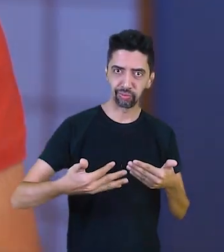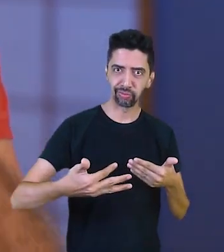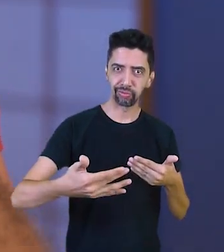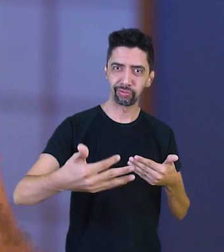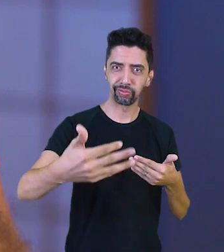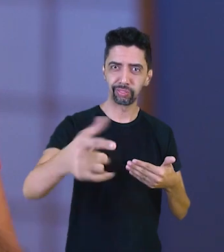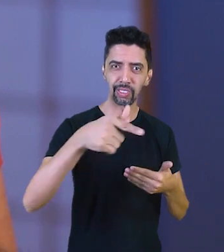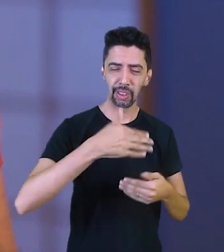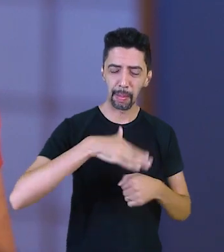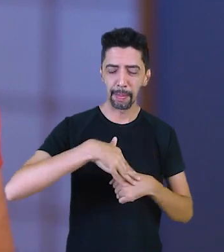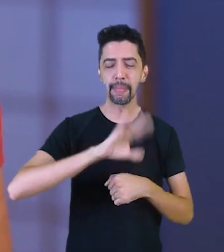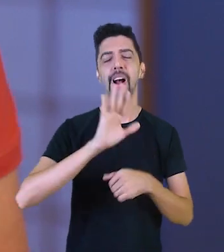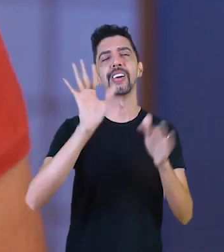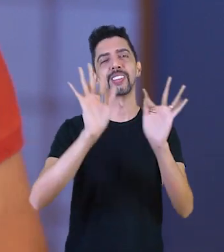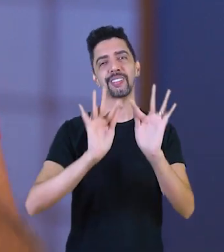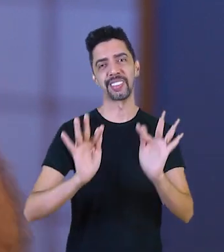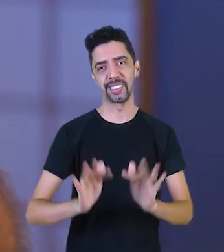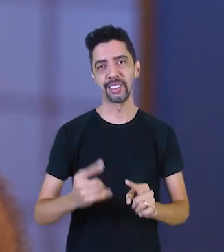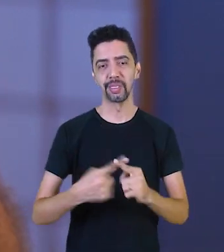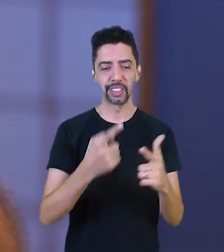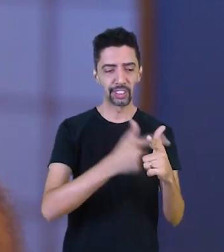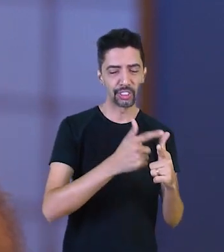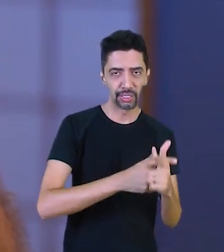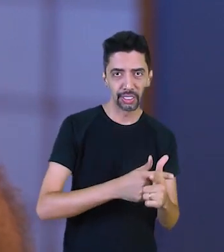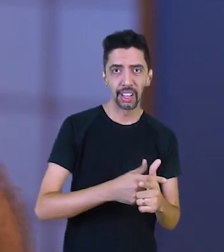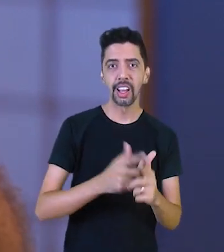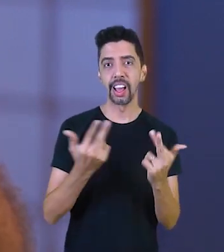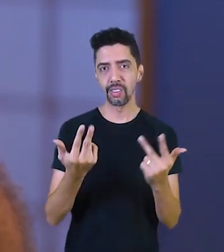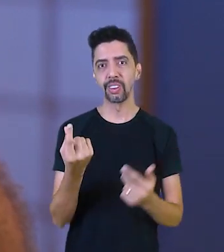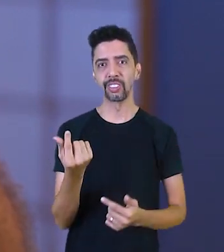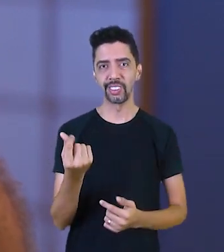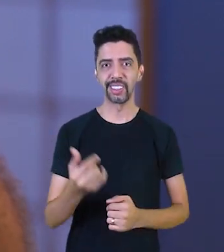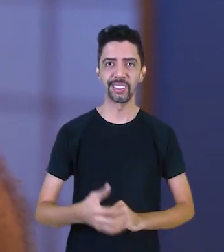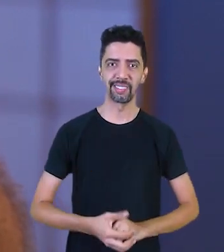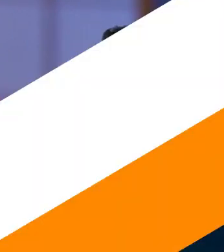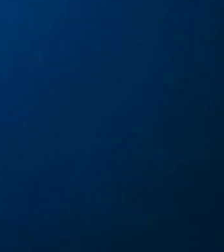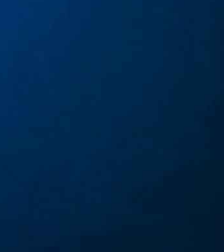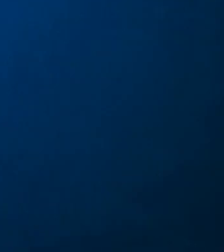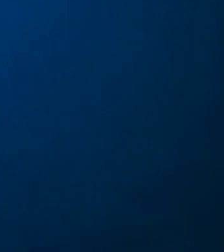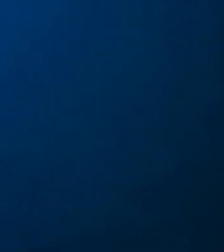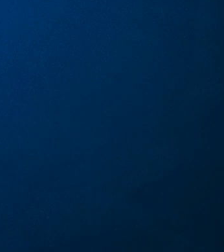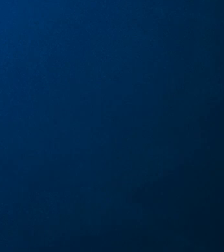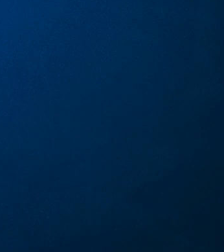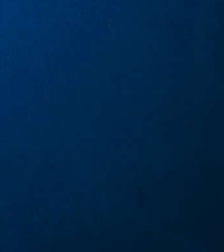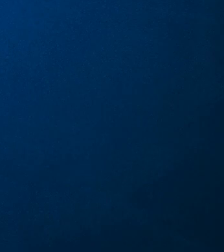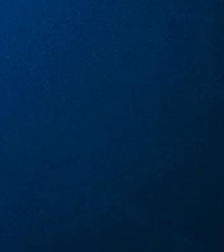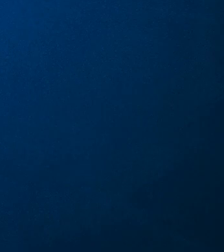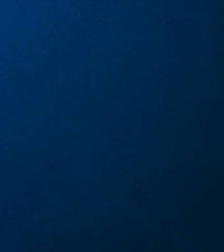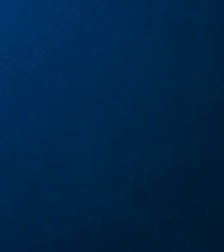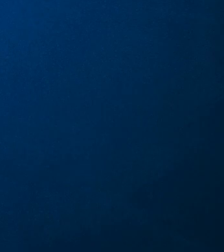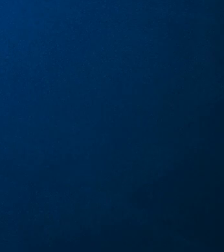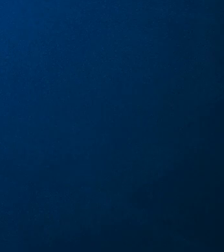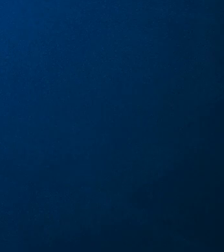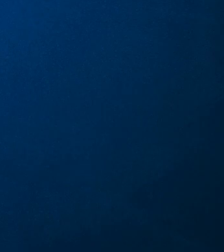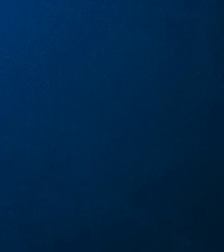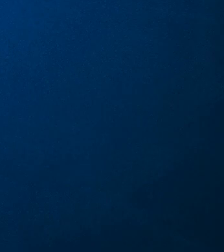na Terra, seja mais feliz. Porque dívida é igual a ter dinheiro. Música